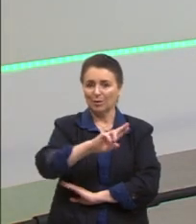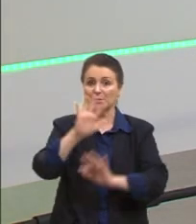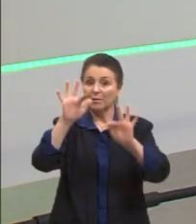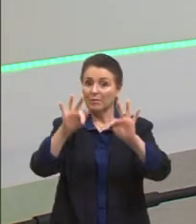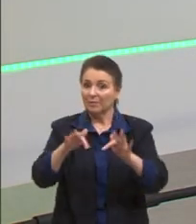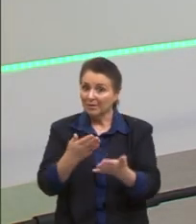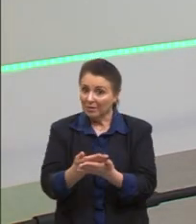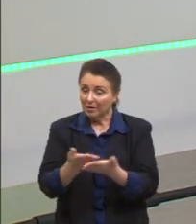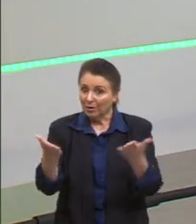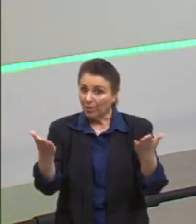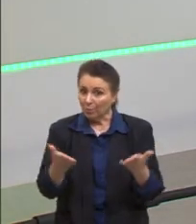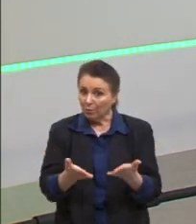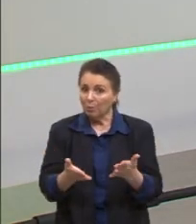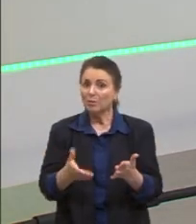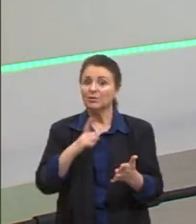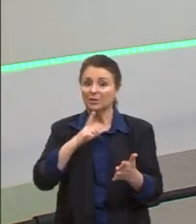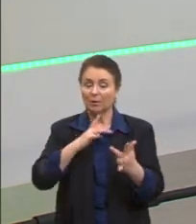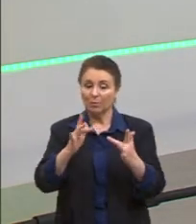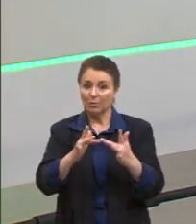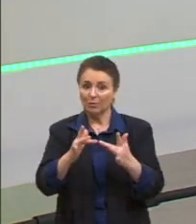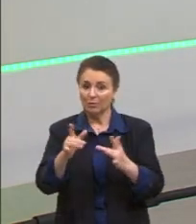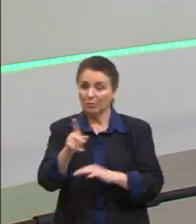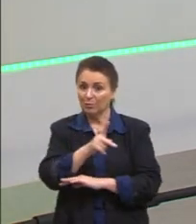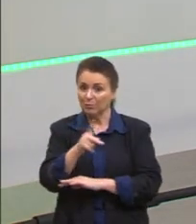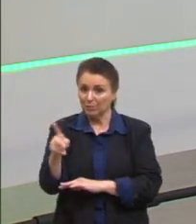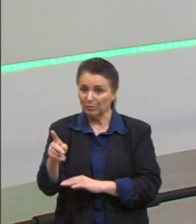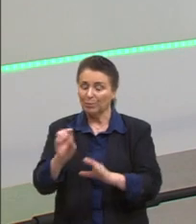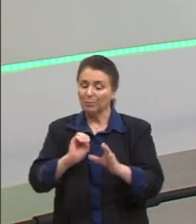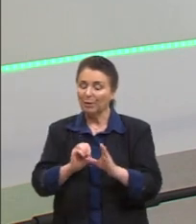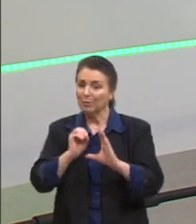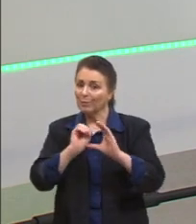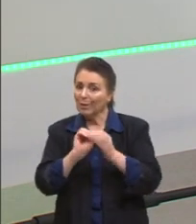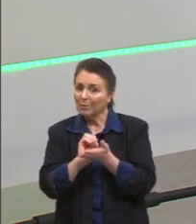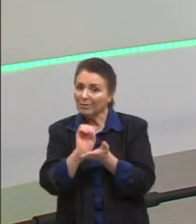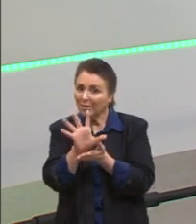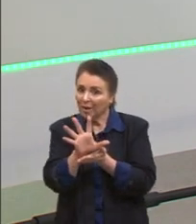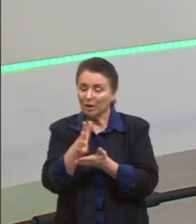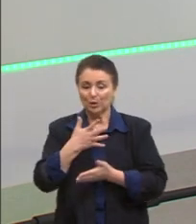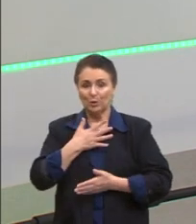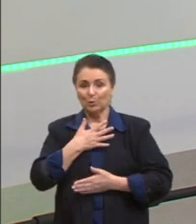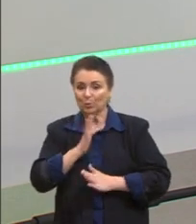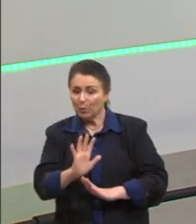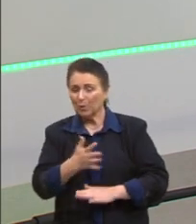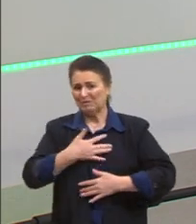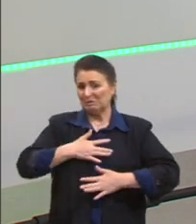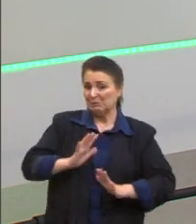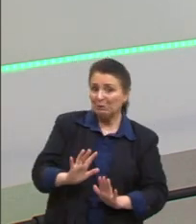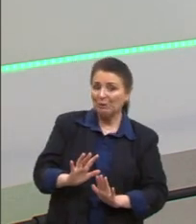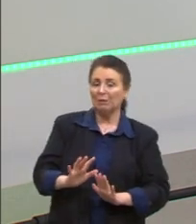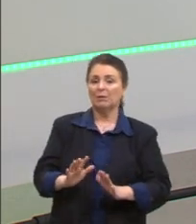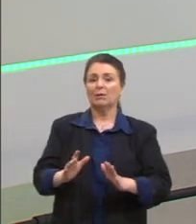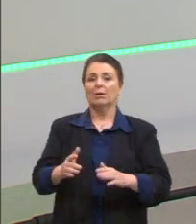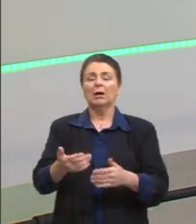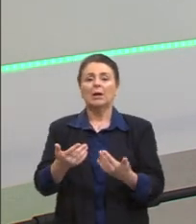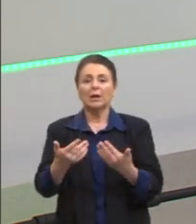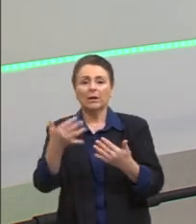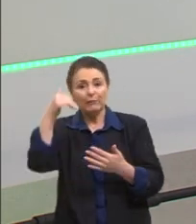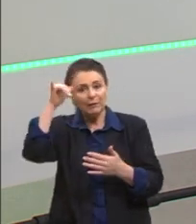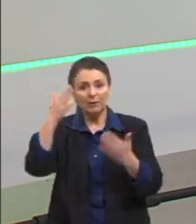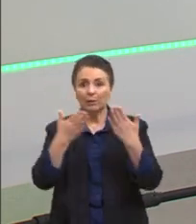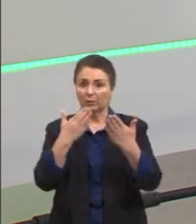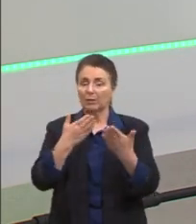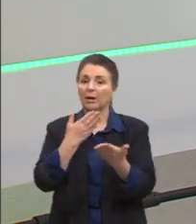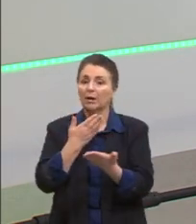aula de hoje, deixei meu contato com vocês, manda uma mensagem lá se tu gostou, se tu não gostou, tira suas dúvidas, bora